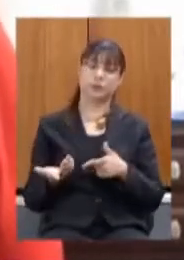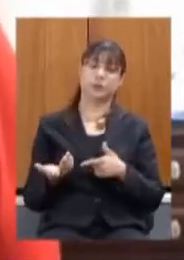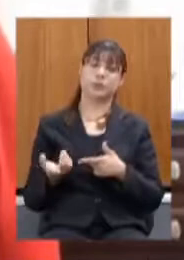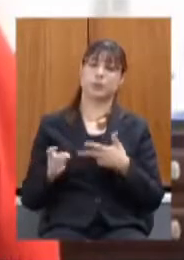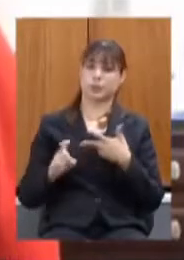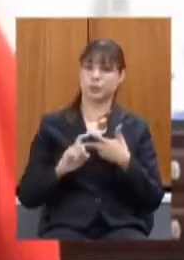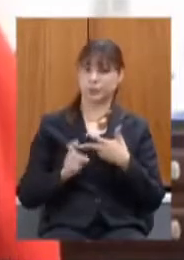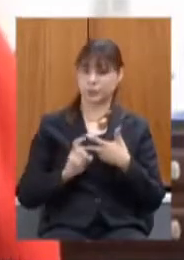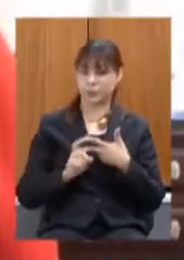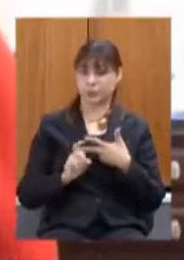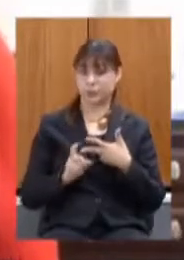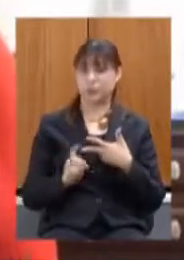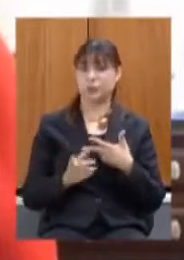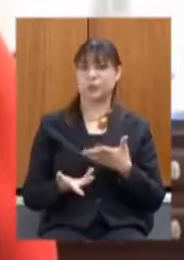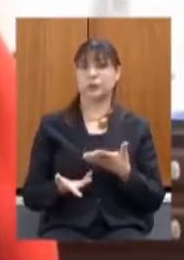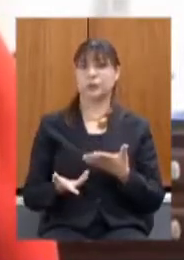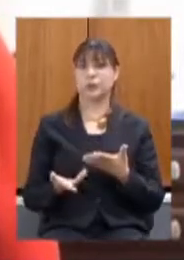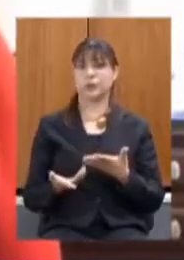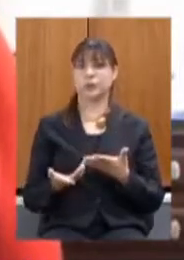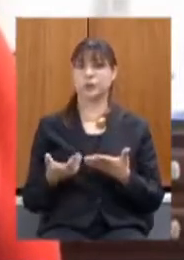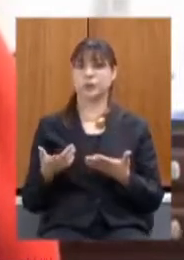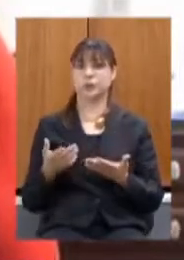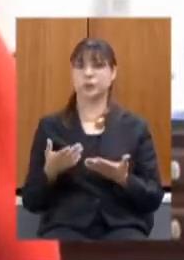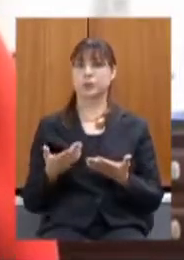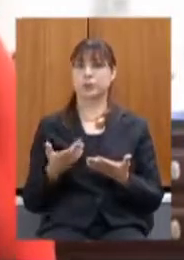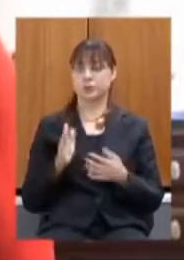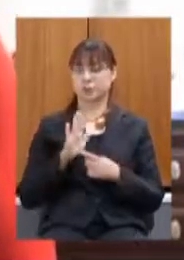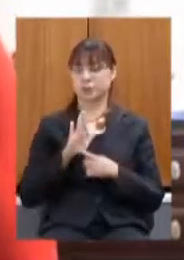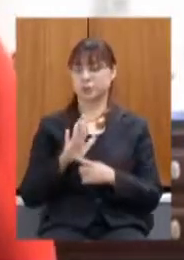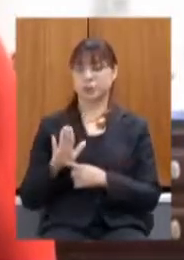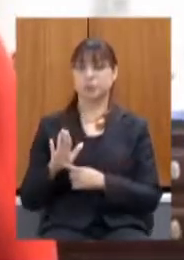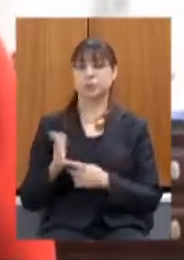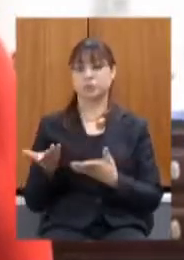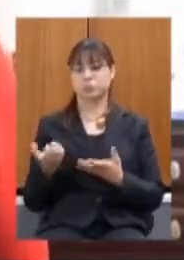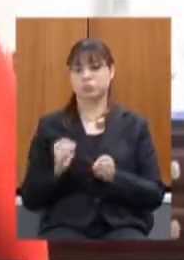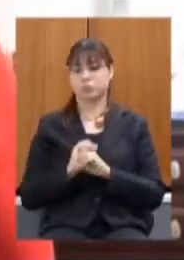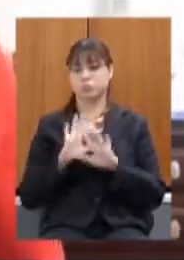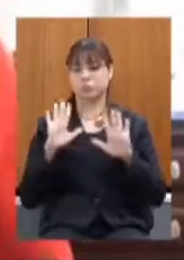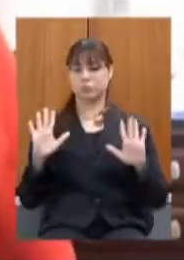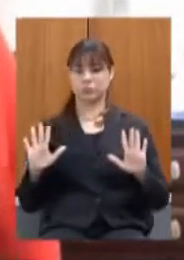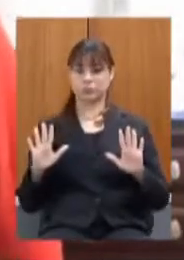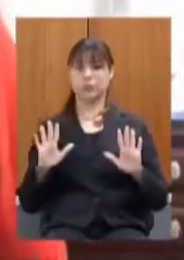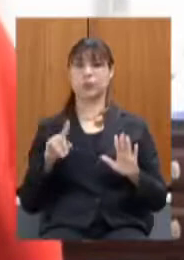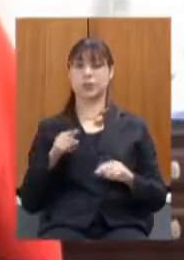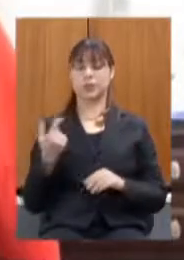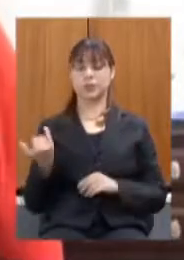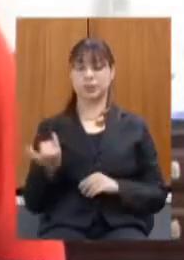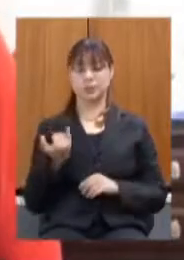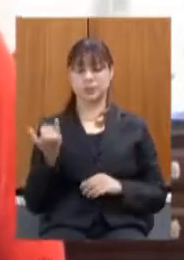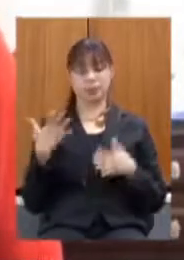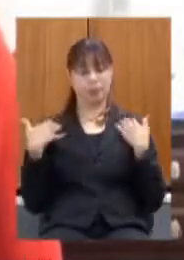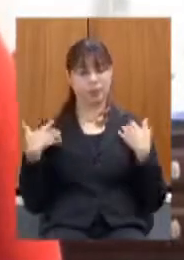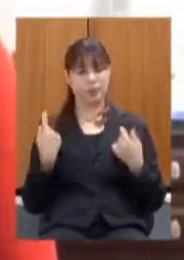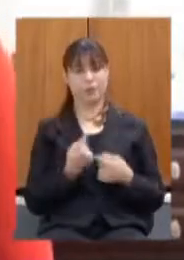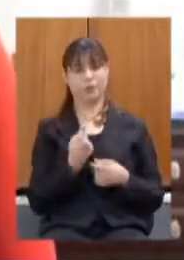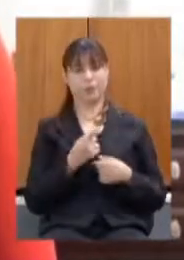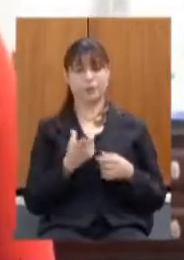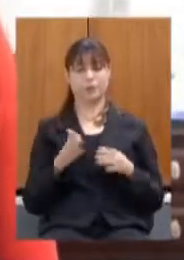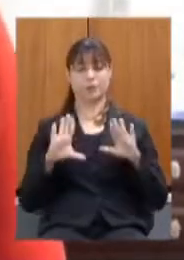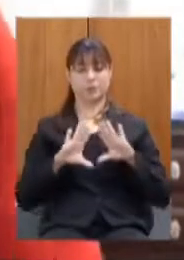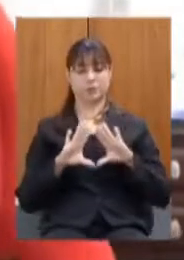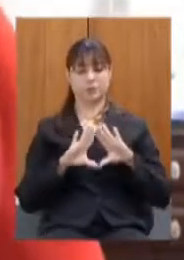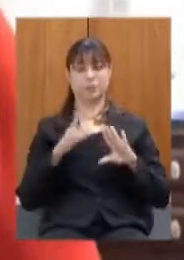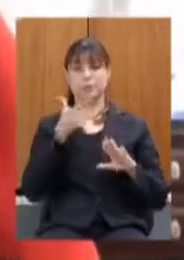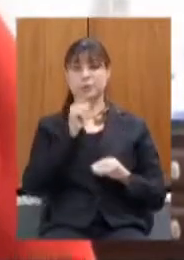vem sendo feito de uma forma muito transparente e isso é motivo para nós de alegria a Assembleia conseguir esse passo